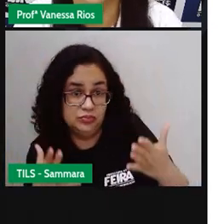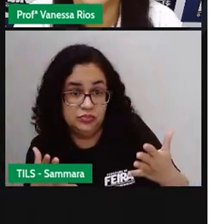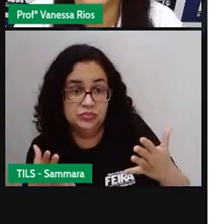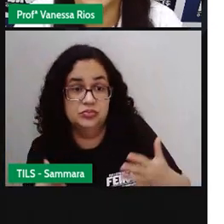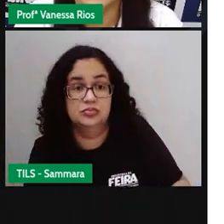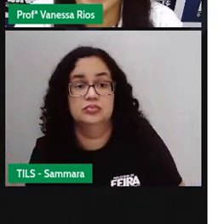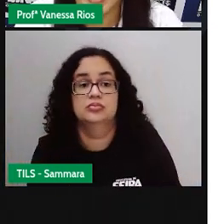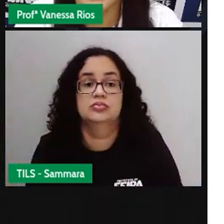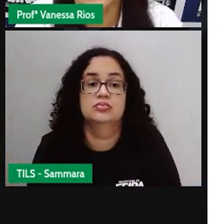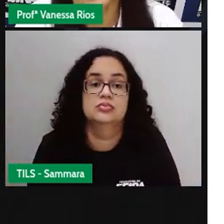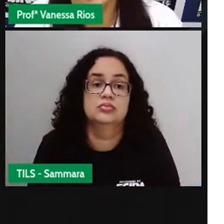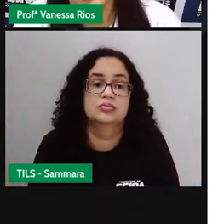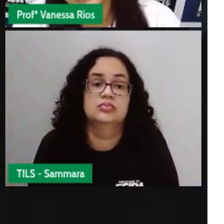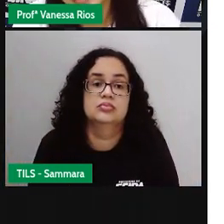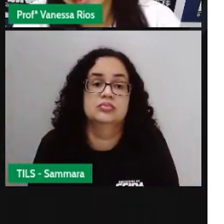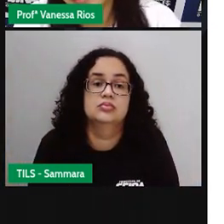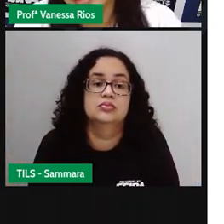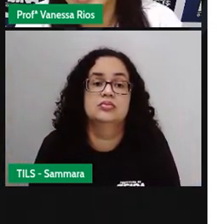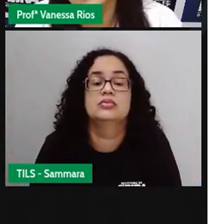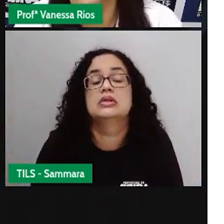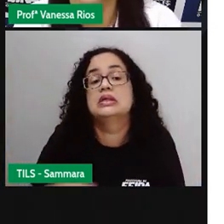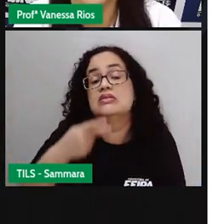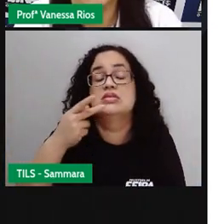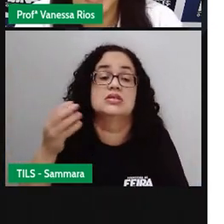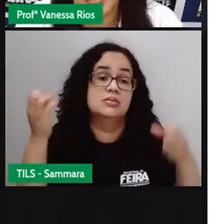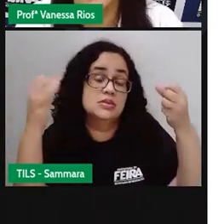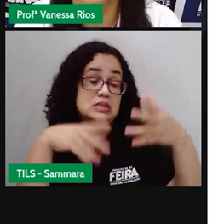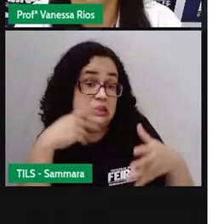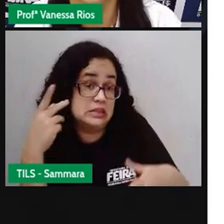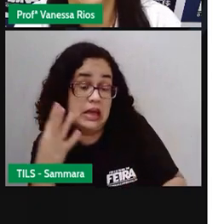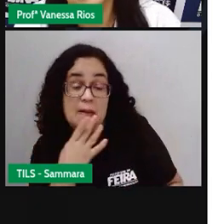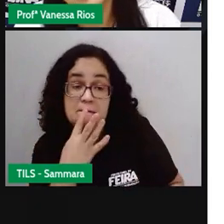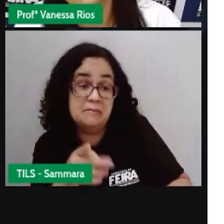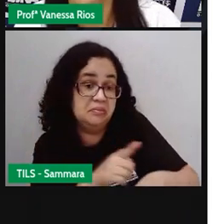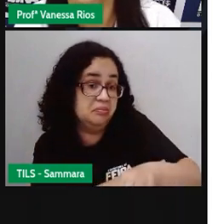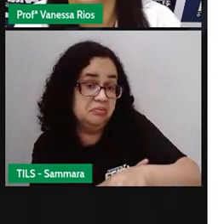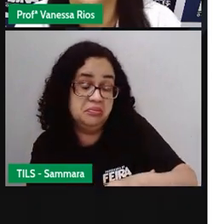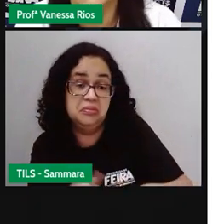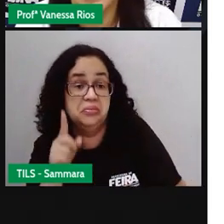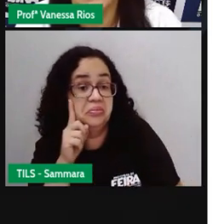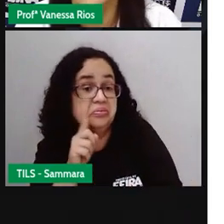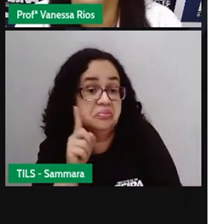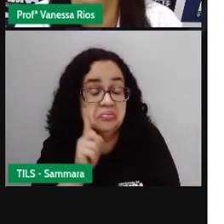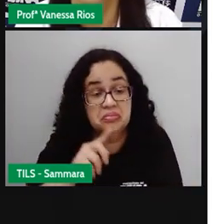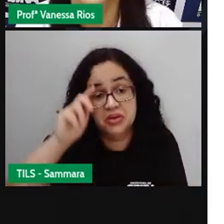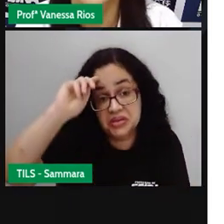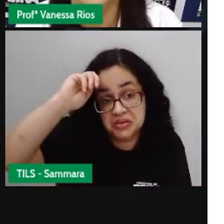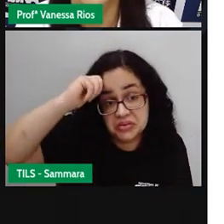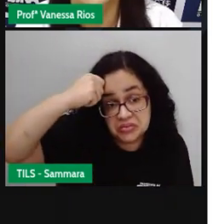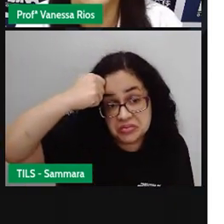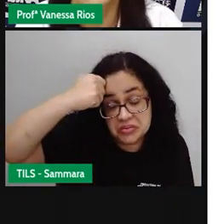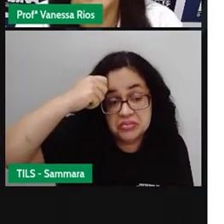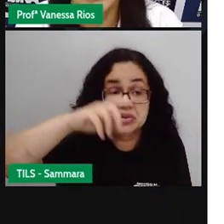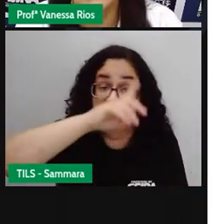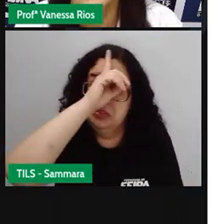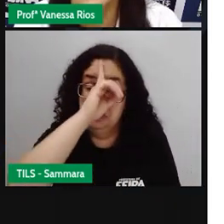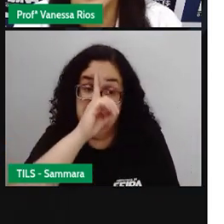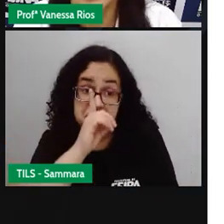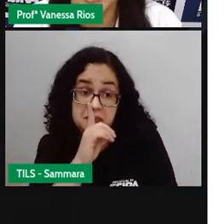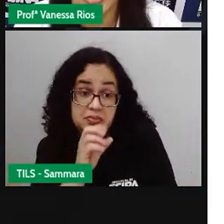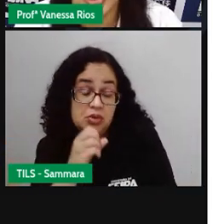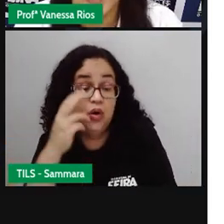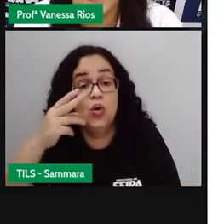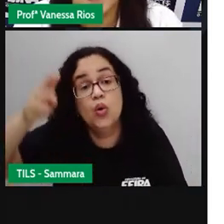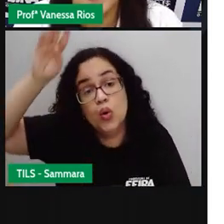a determinada raça. Ele é quem vai dizer se ele é pardo, se ele é branco, se ele é negro, se ele é amarelo ou